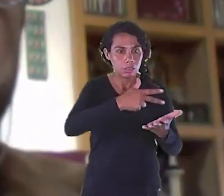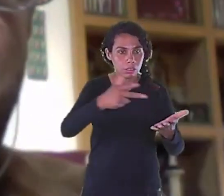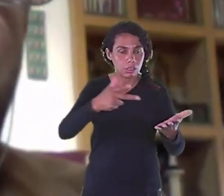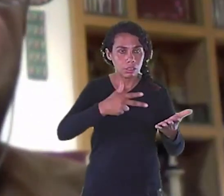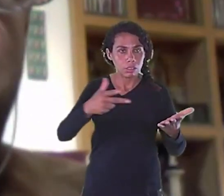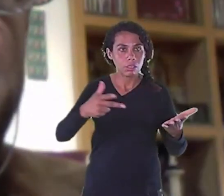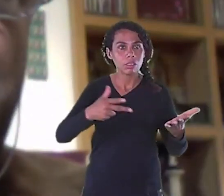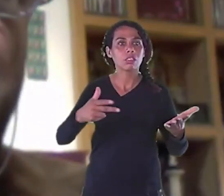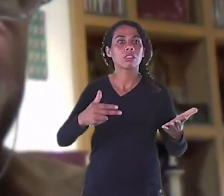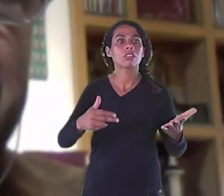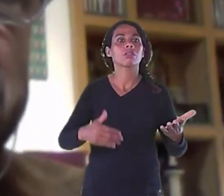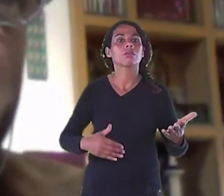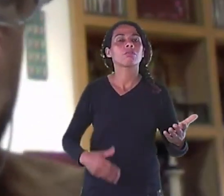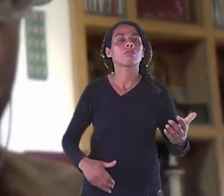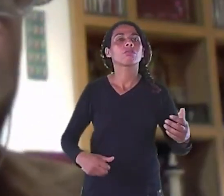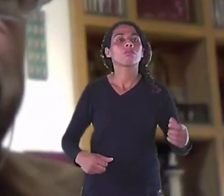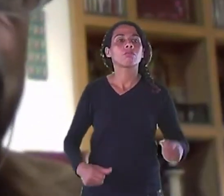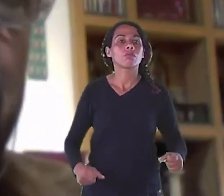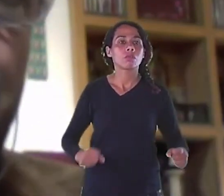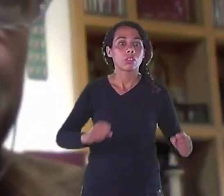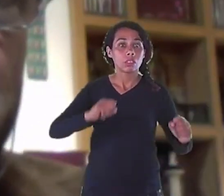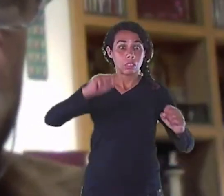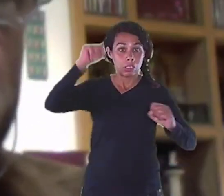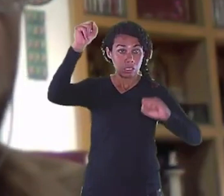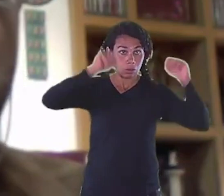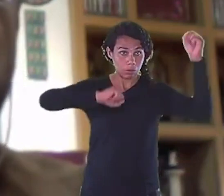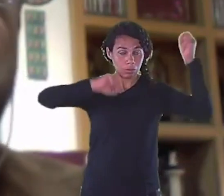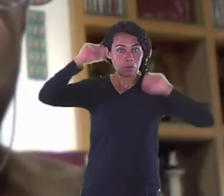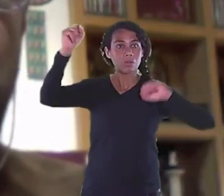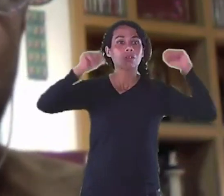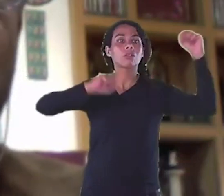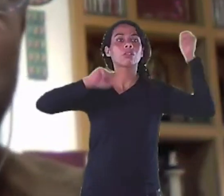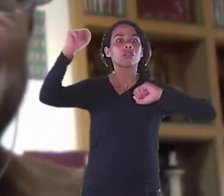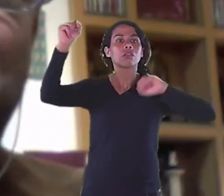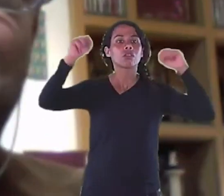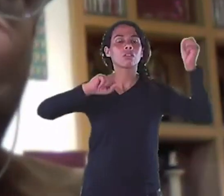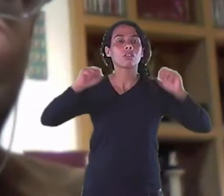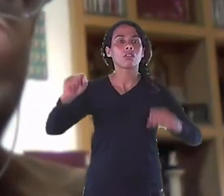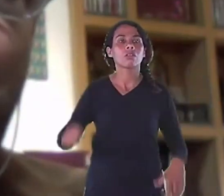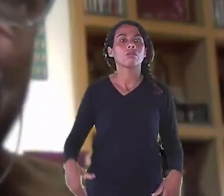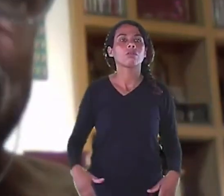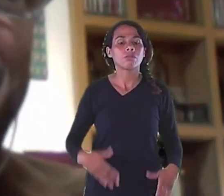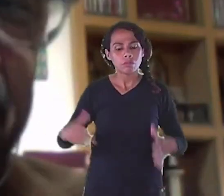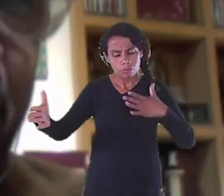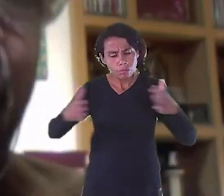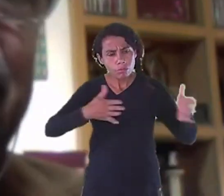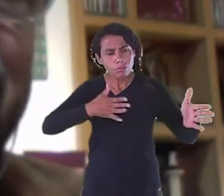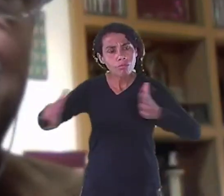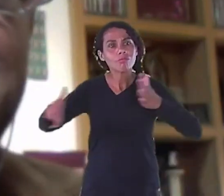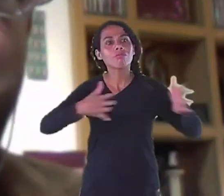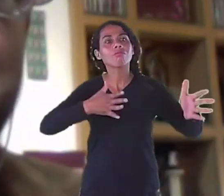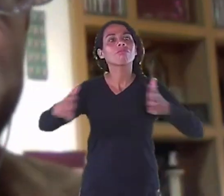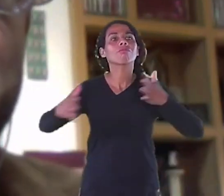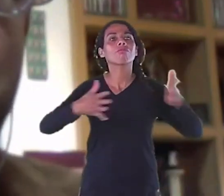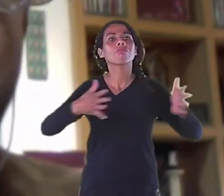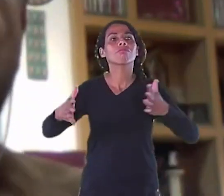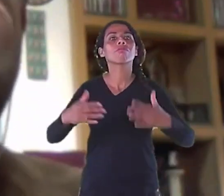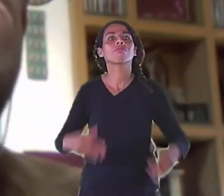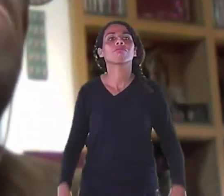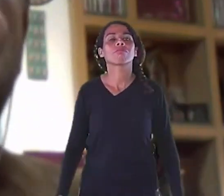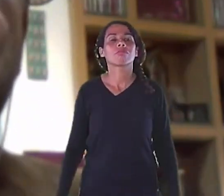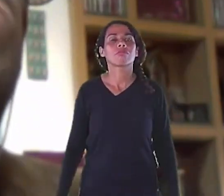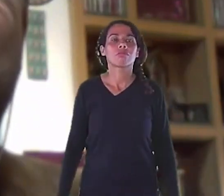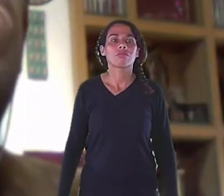Que era só A nomenclatura em inglês Do mesmo termo E com o tempo Essa é uma outra coisa Interessante Eu vou voltar Na sua resposta